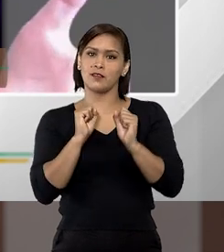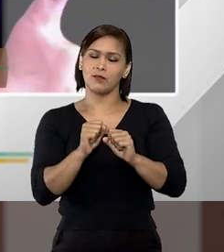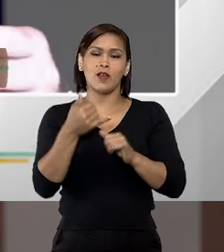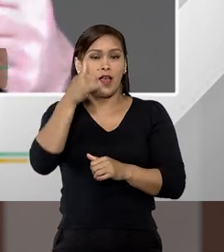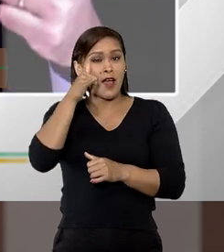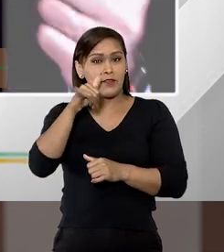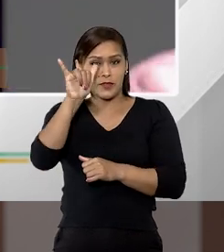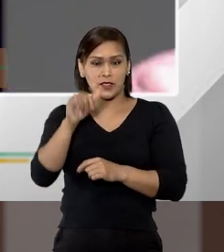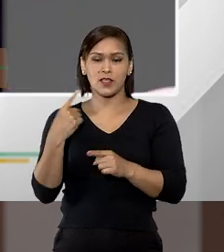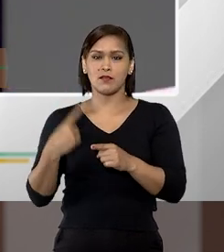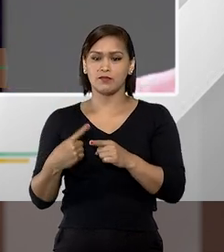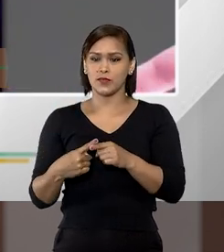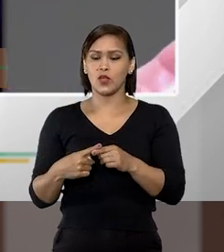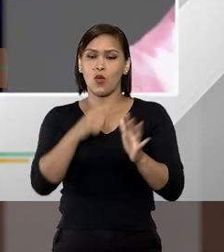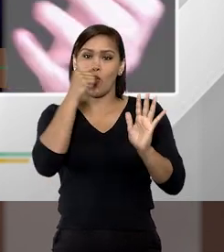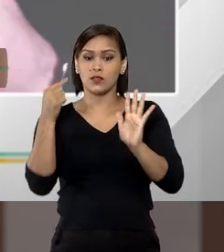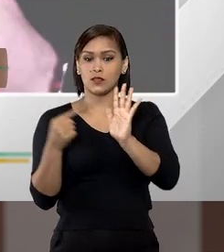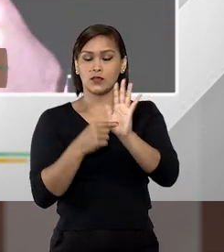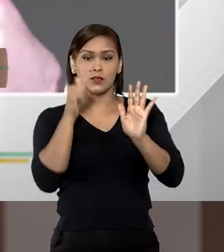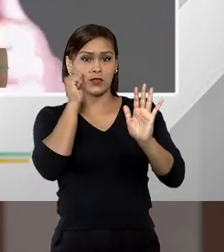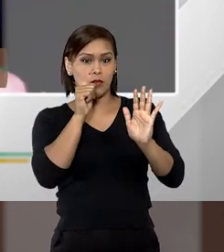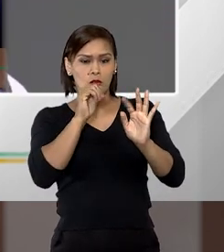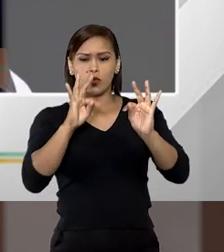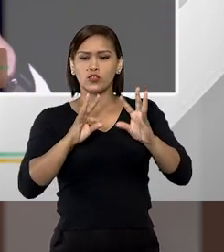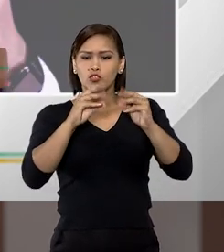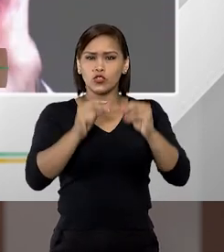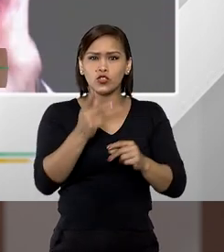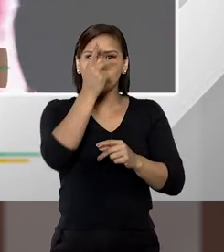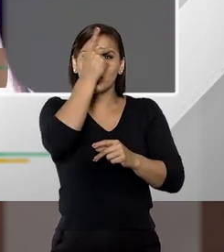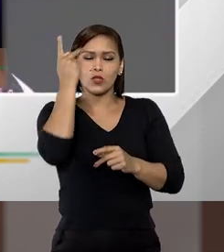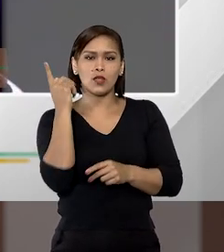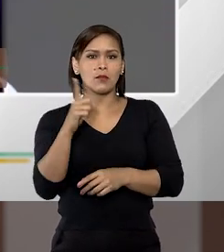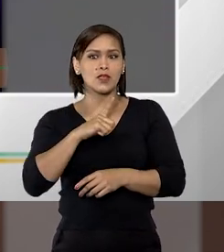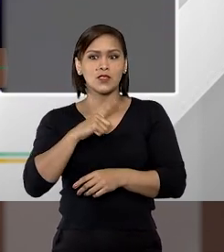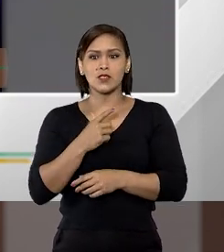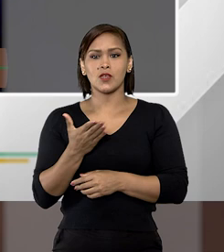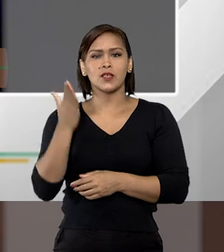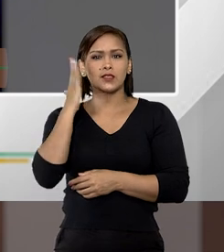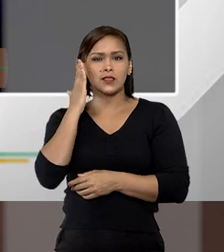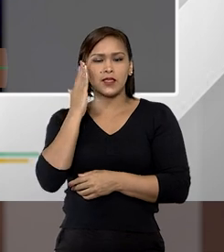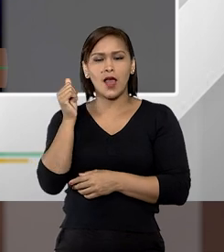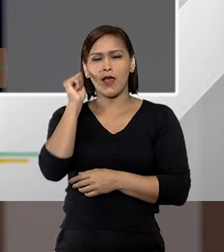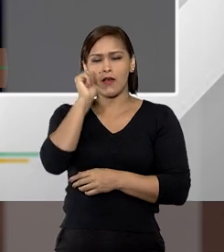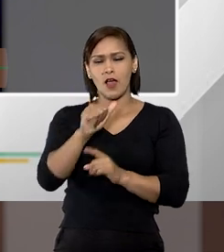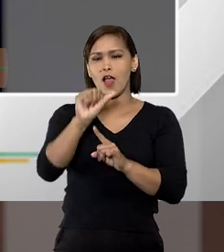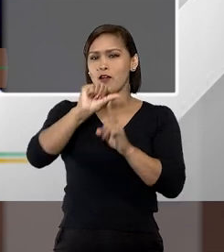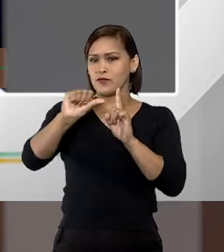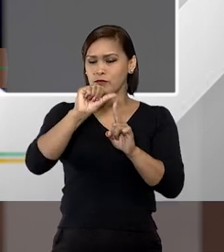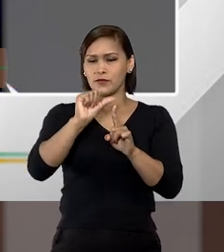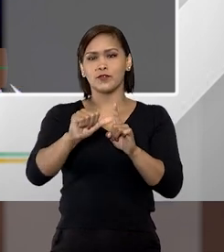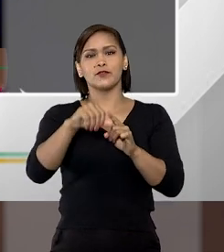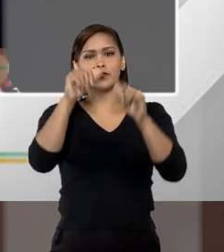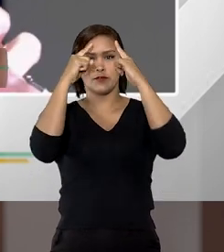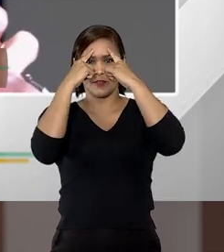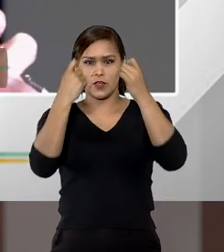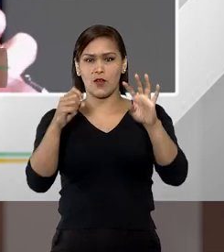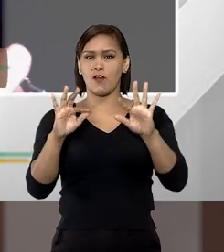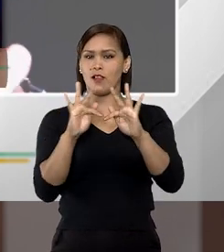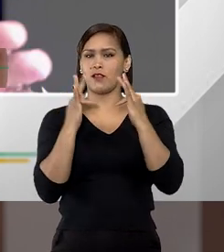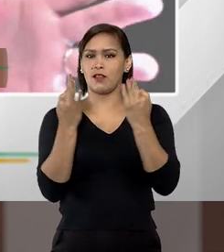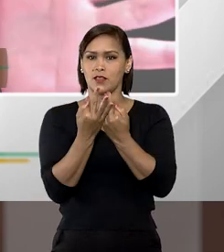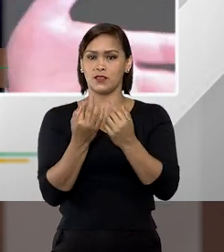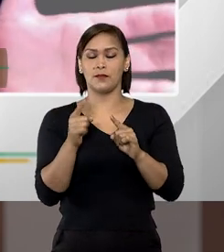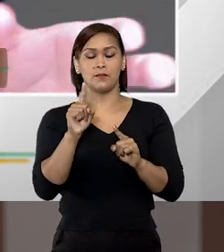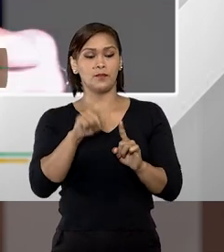evitado, seja com a denúncia da mulher ou de todo aquele que tiver conhecimento de que uma mulher está sendo vítima de violência doméstica. E